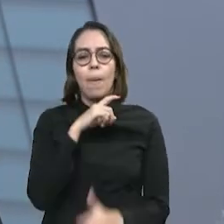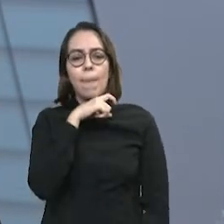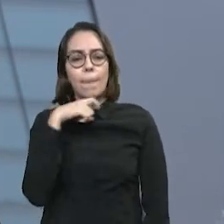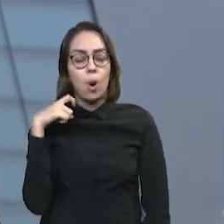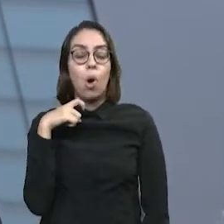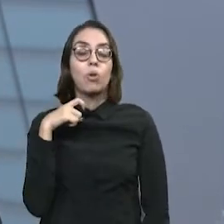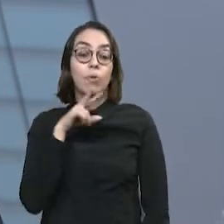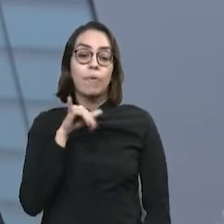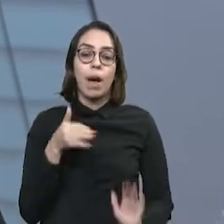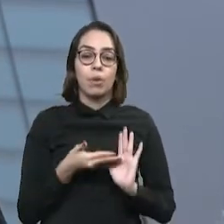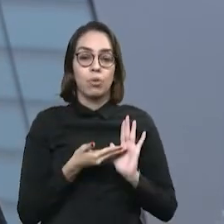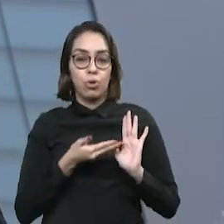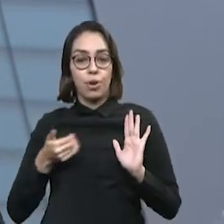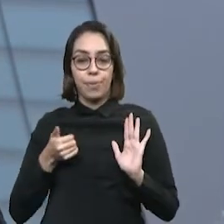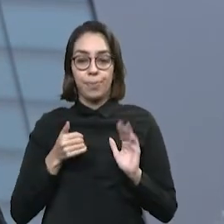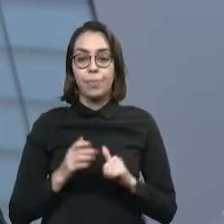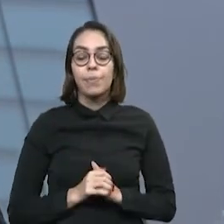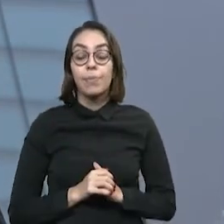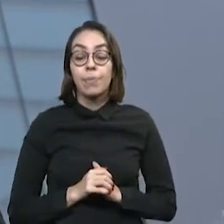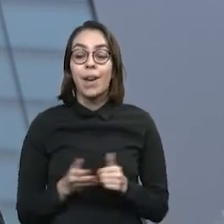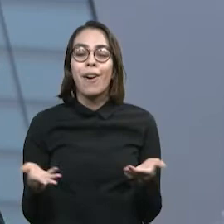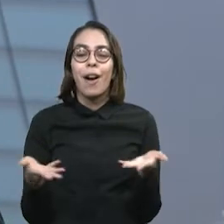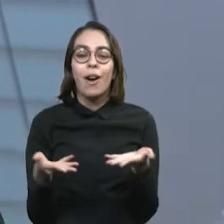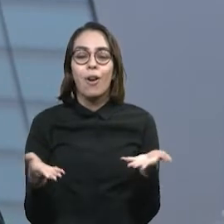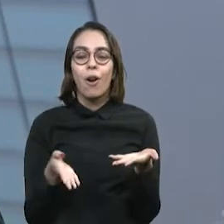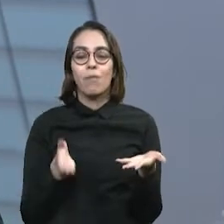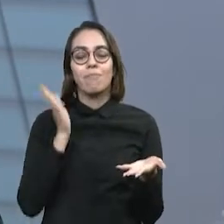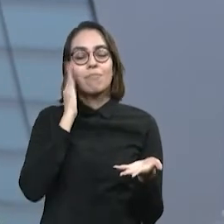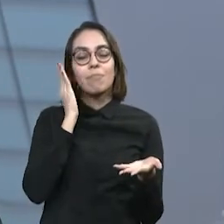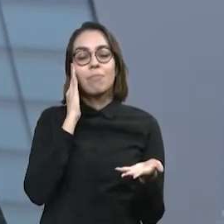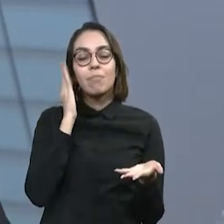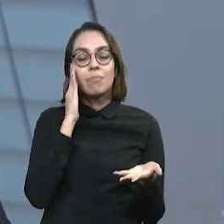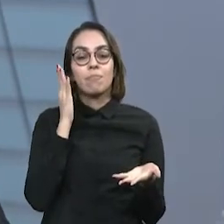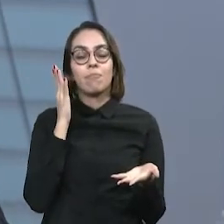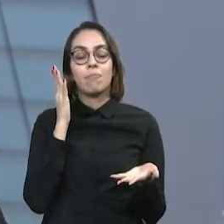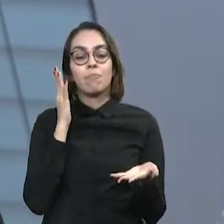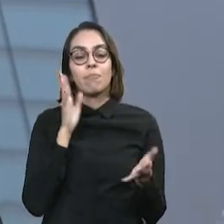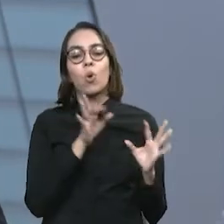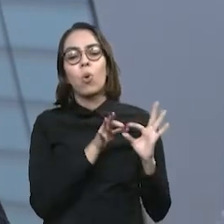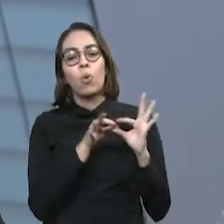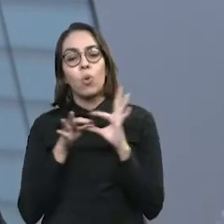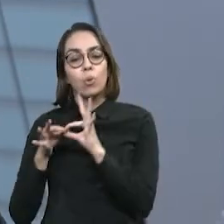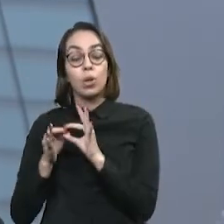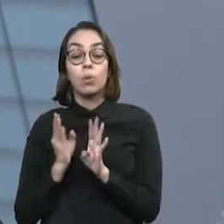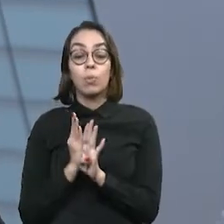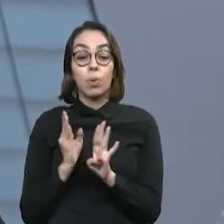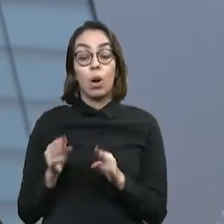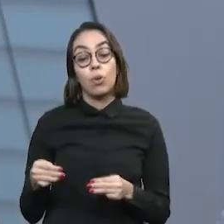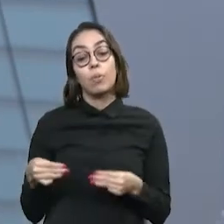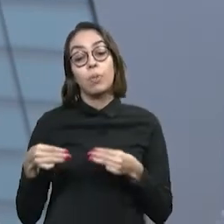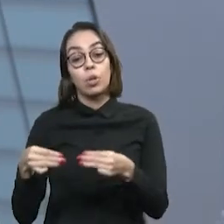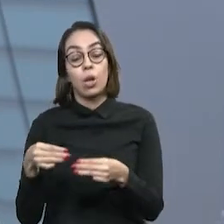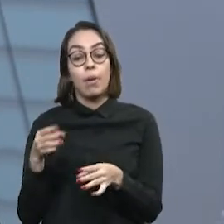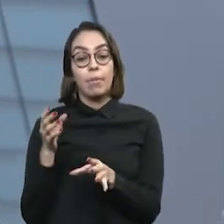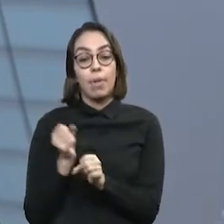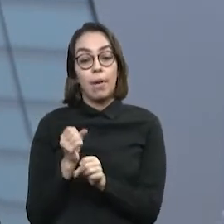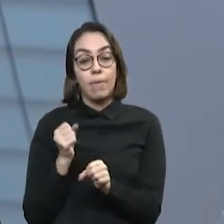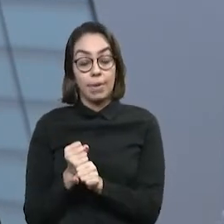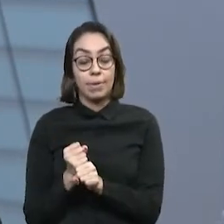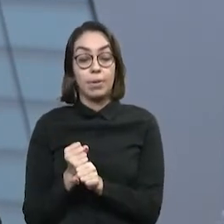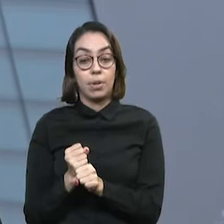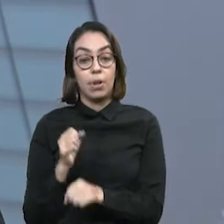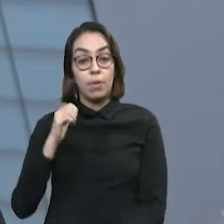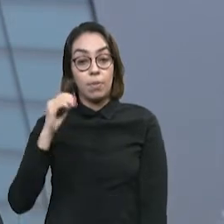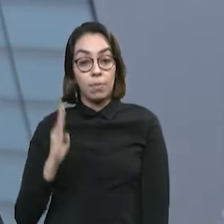Vamos conhecer essa história toda, porque o Ministério da Fazenda, o Ministério da Economia do Brasil, calcula que 1